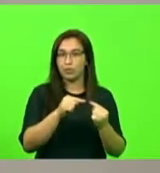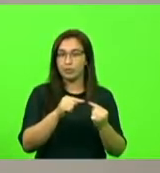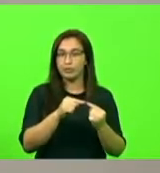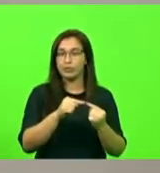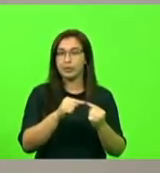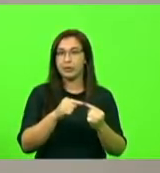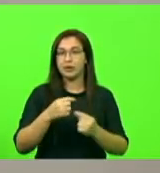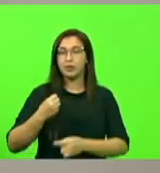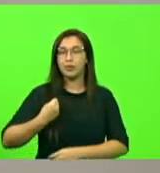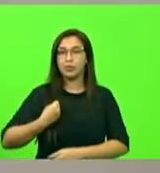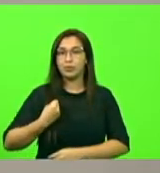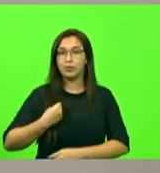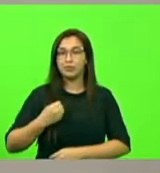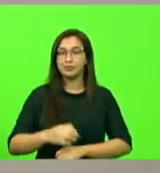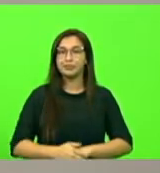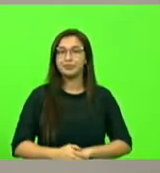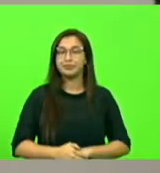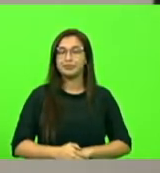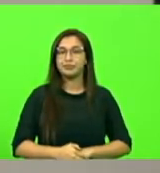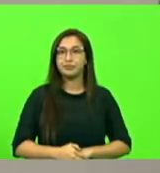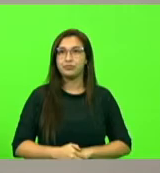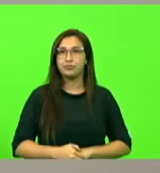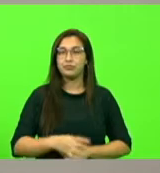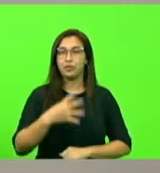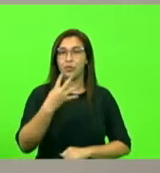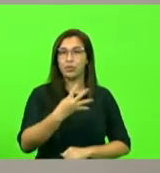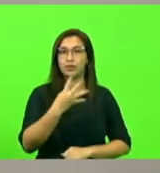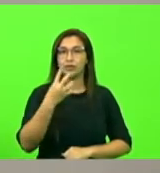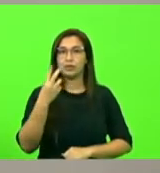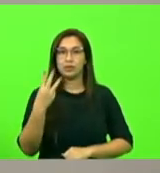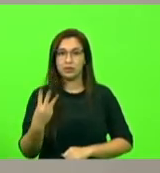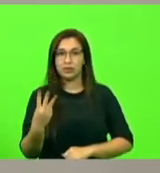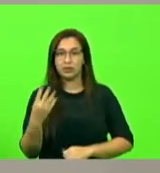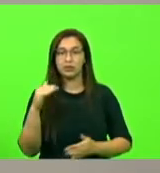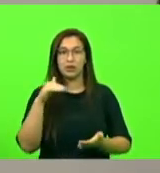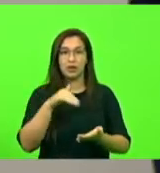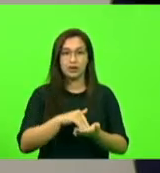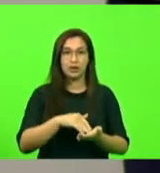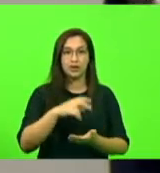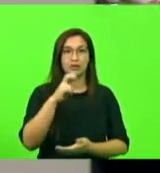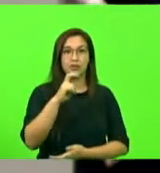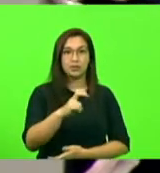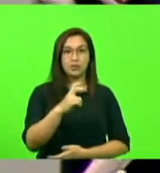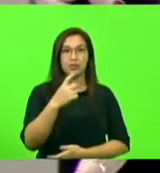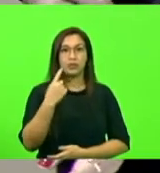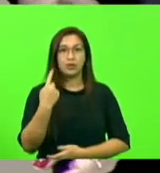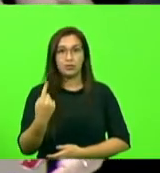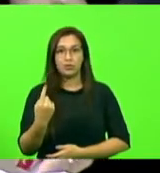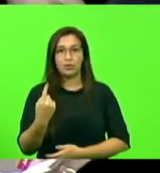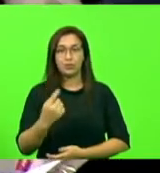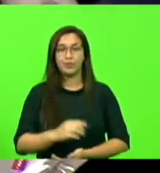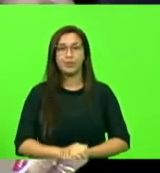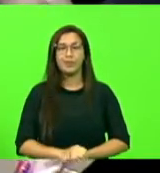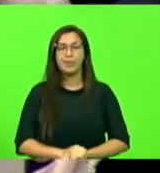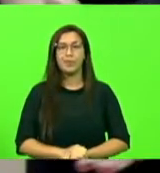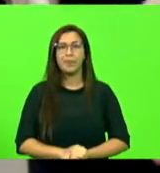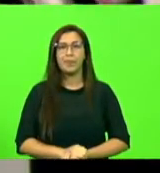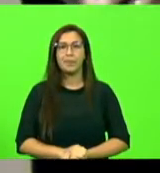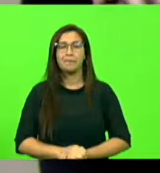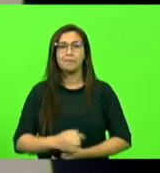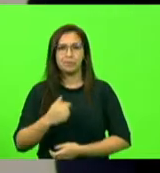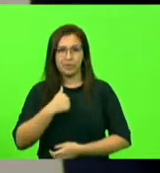indicações. Indicação 43 a 51. Presidente, eu gostaria de manifestar na minha.